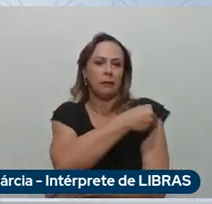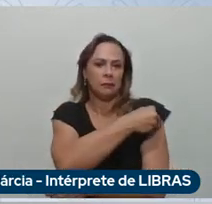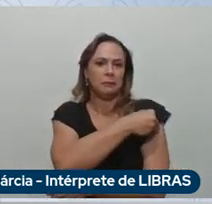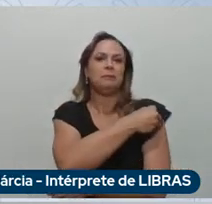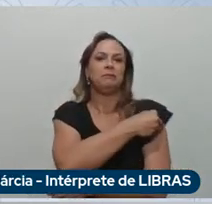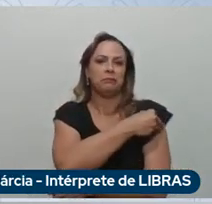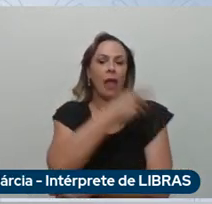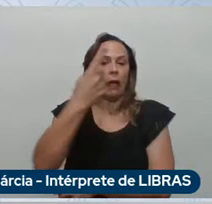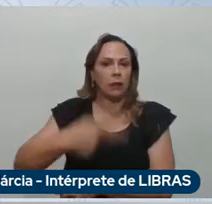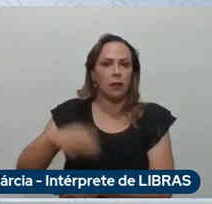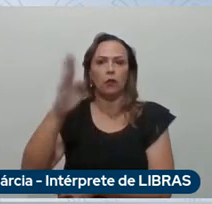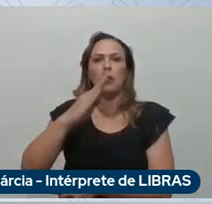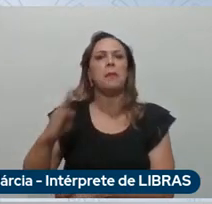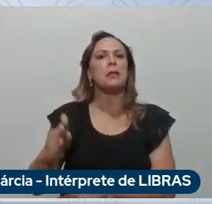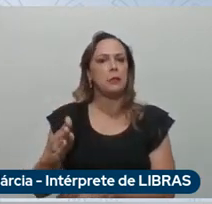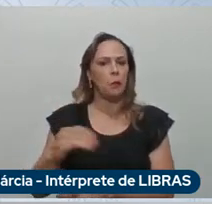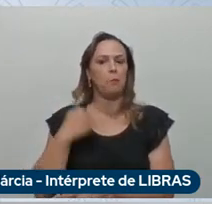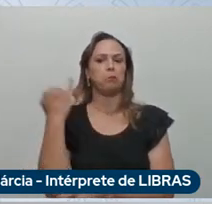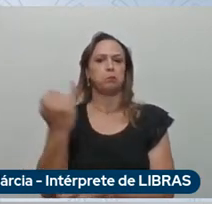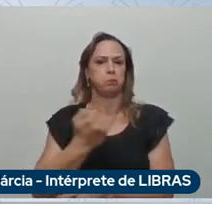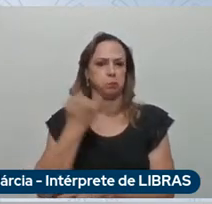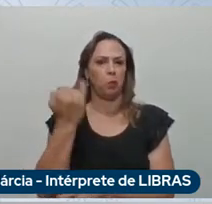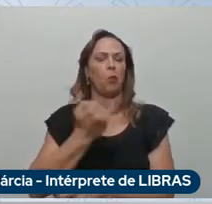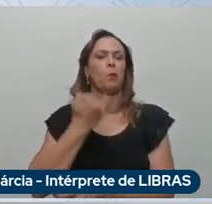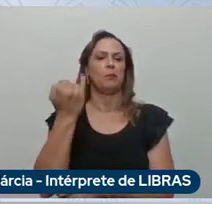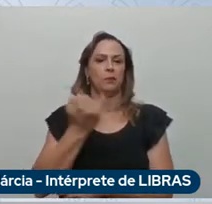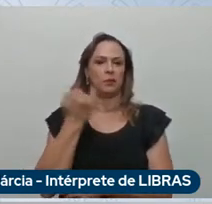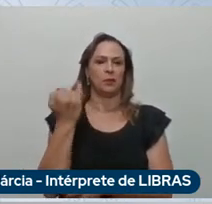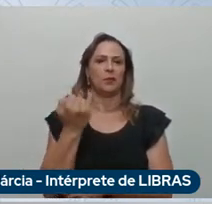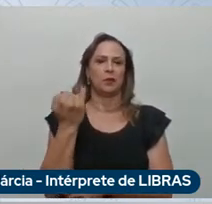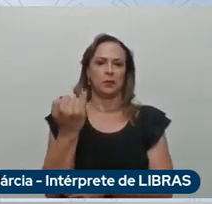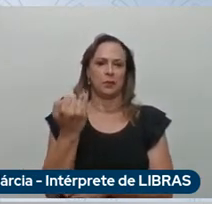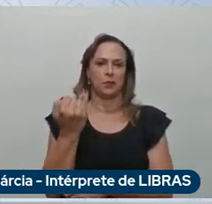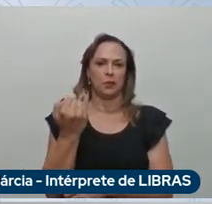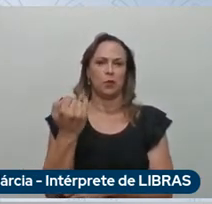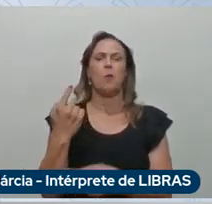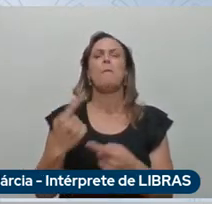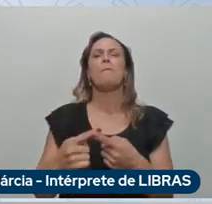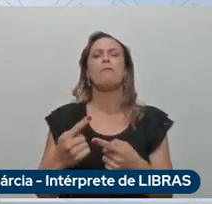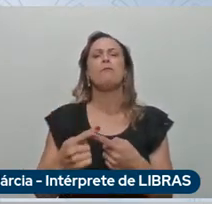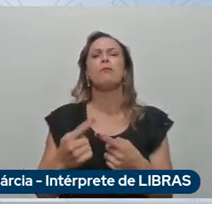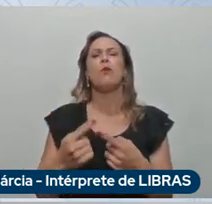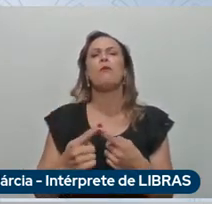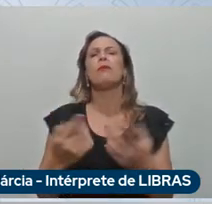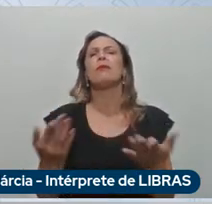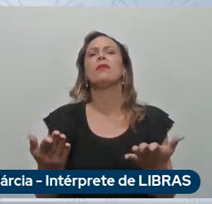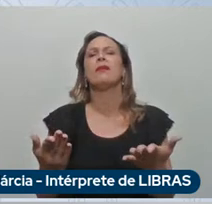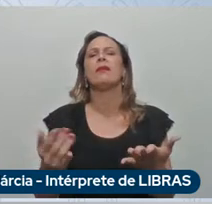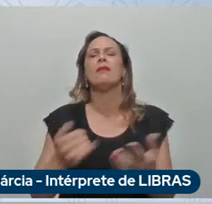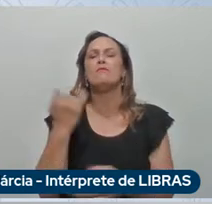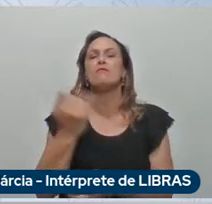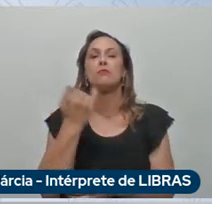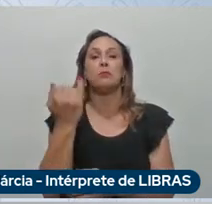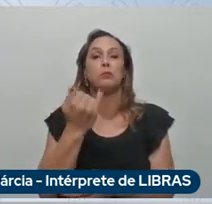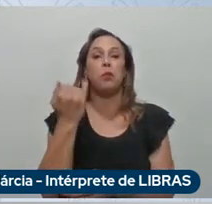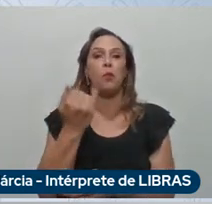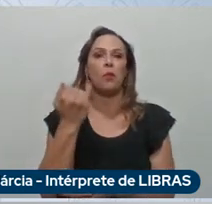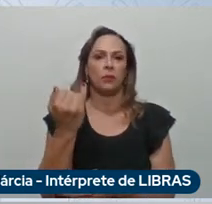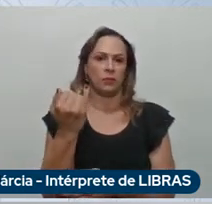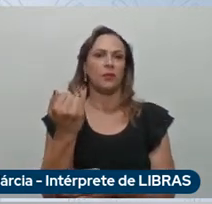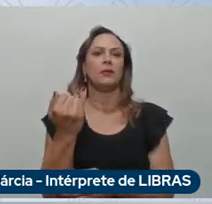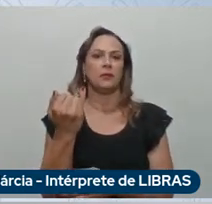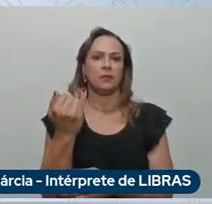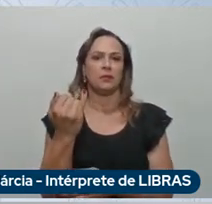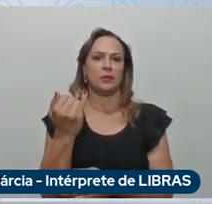porque o etanol é tão importante na equação de carbono neutralidade de toda